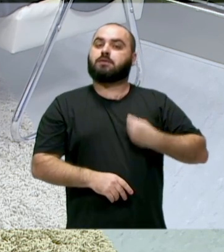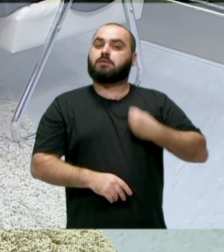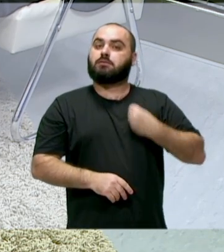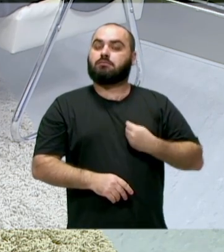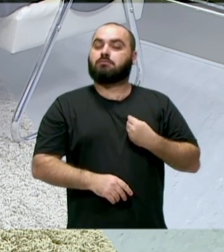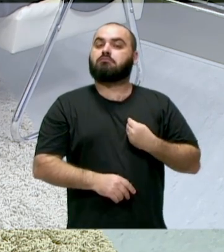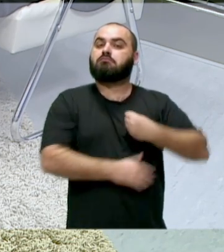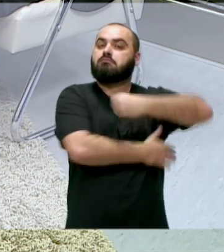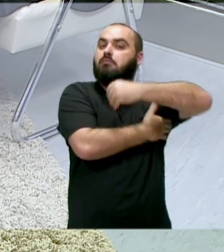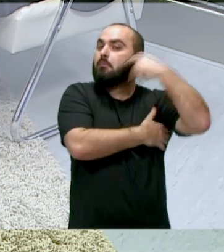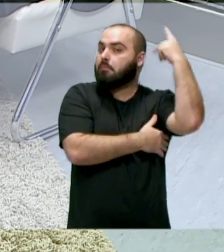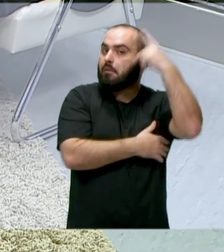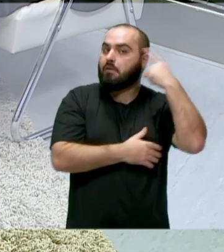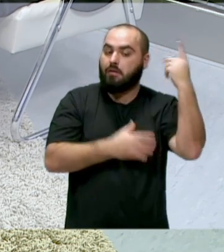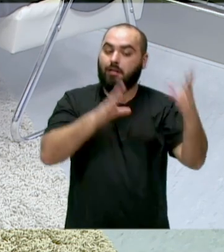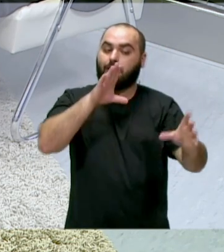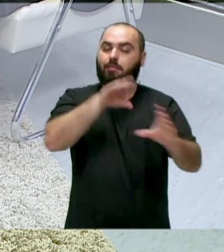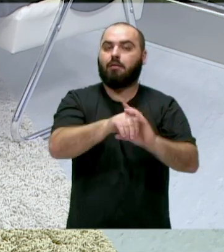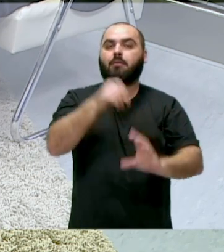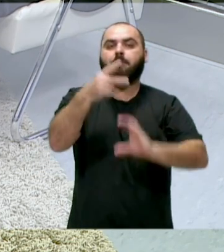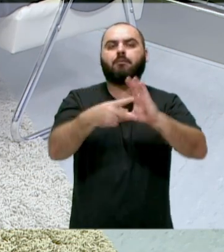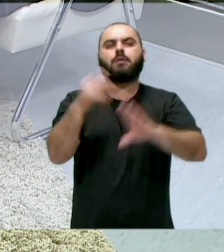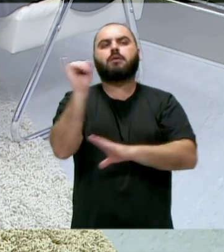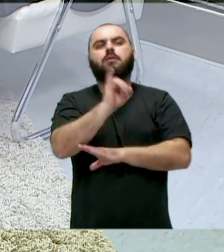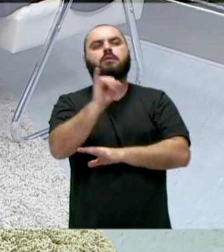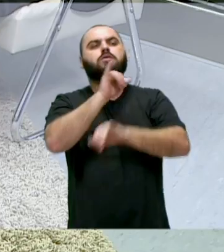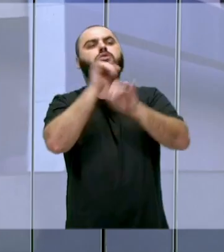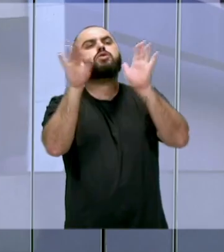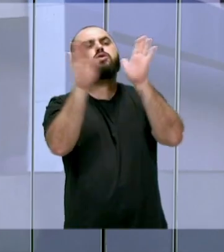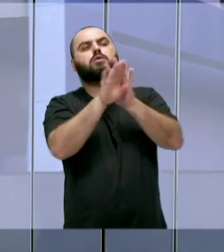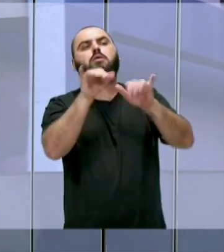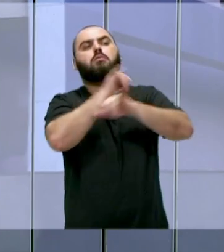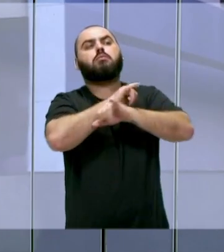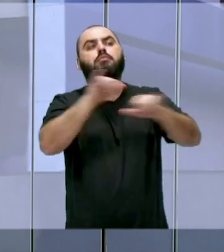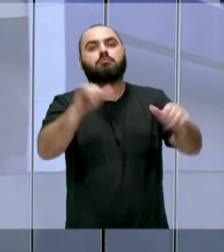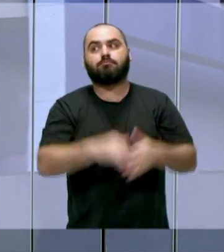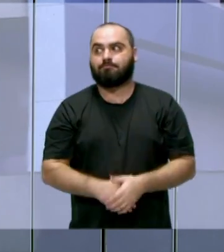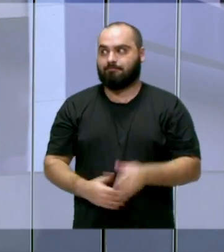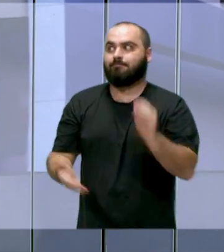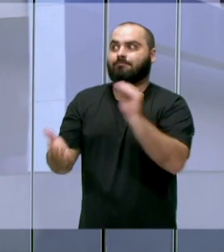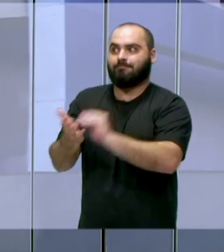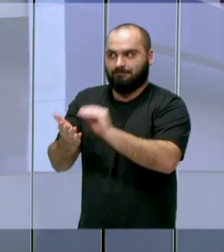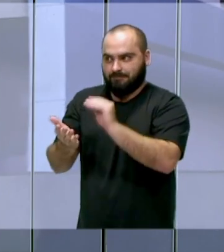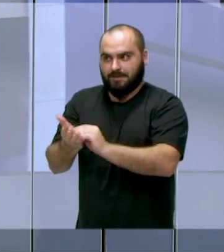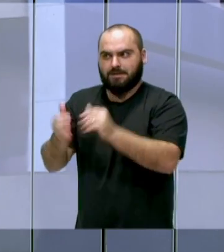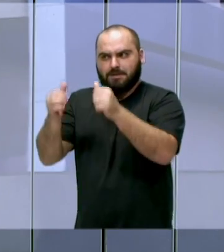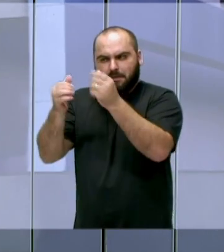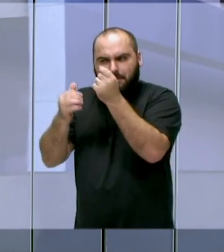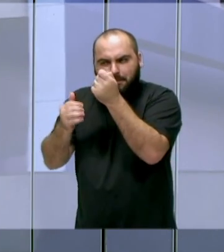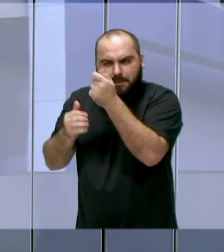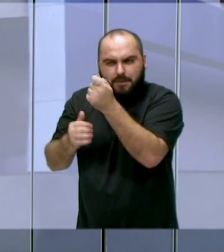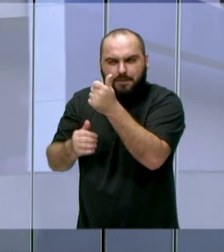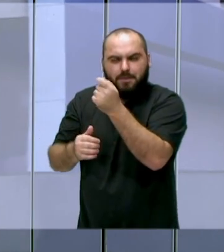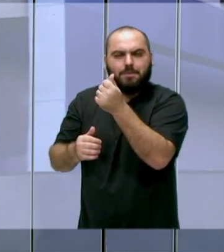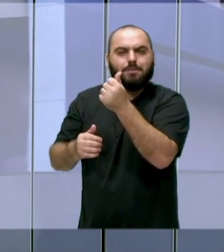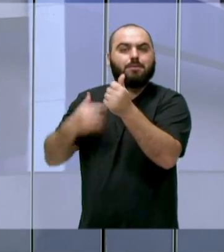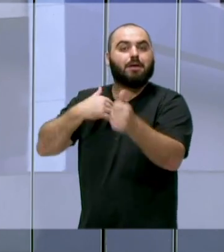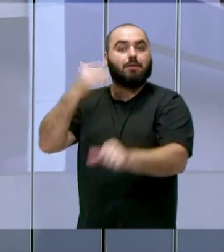instituição pública como a Câmara de Vereadores? Exatamente, faltou pouco, né? A ficou na primeira suplência do PSDB,